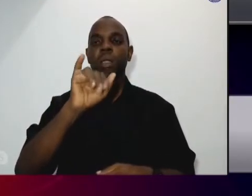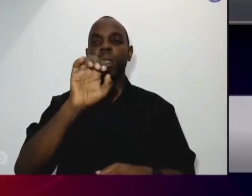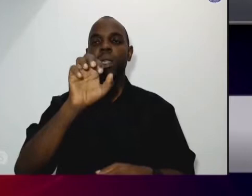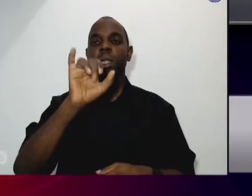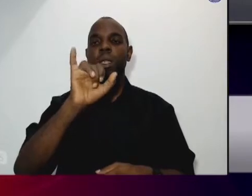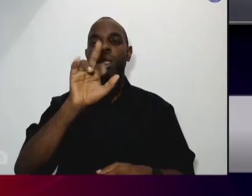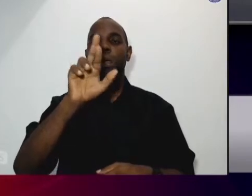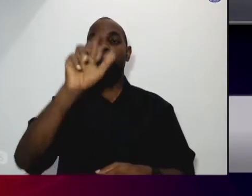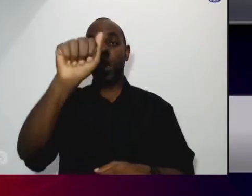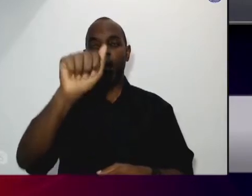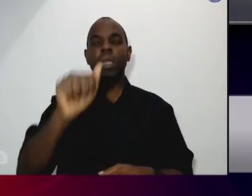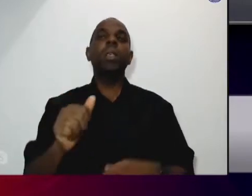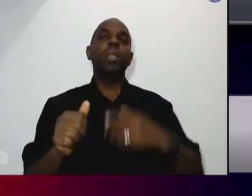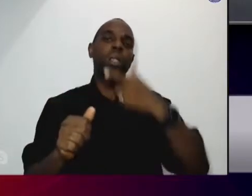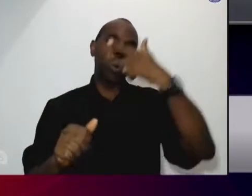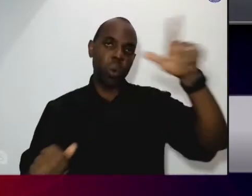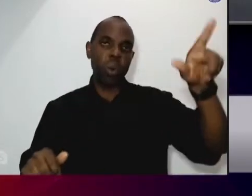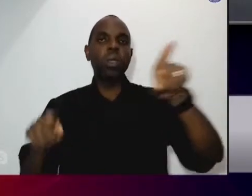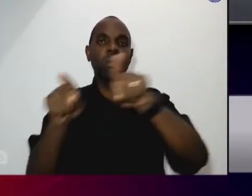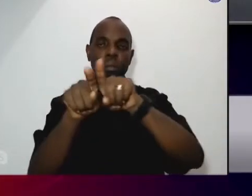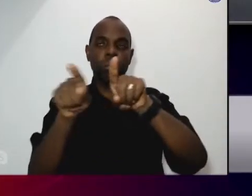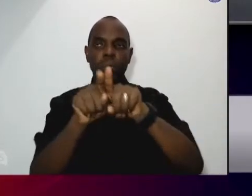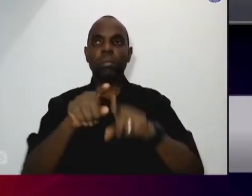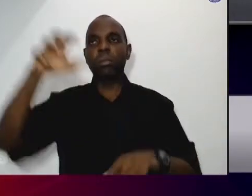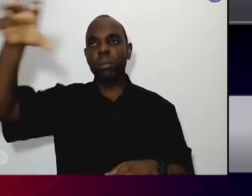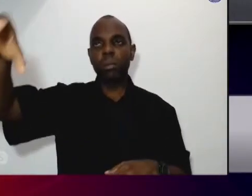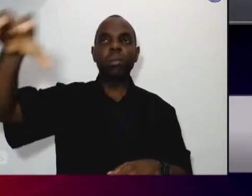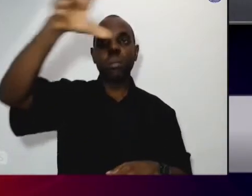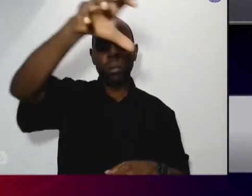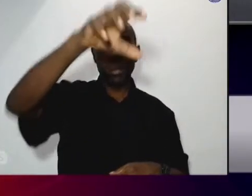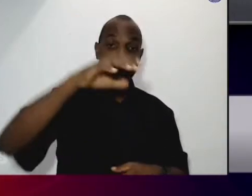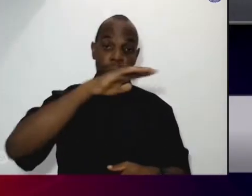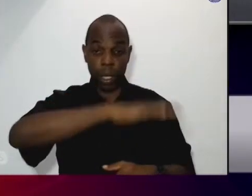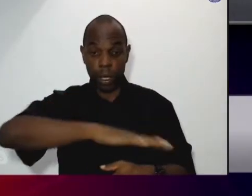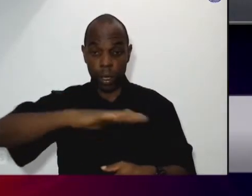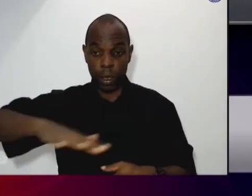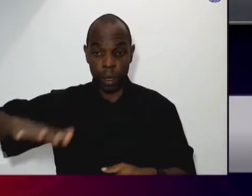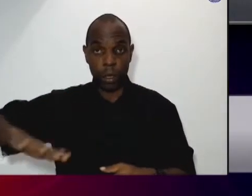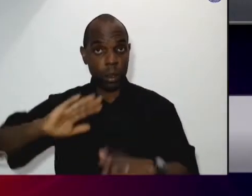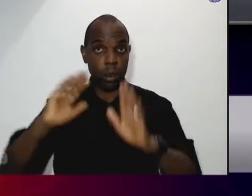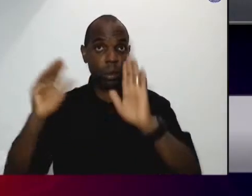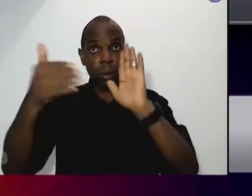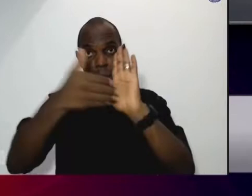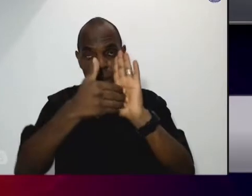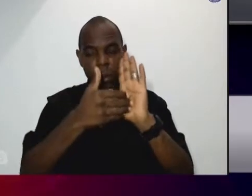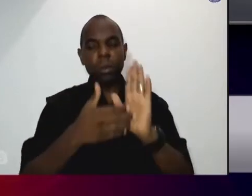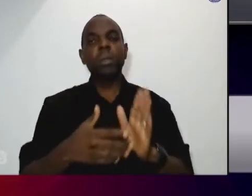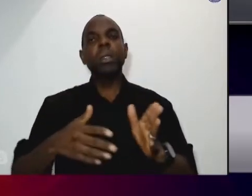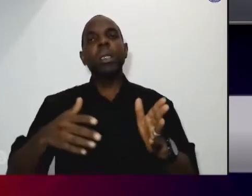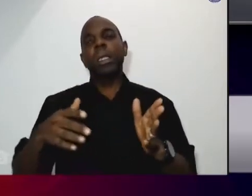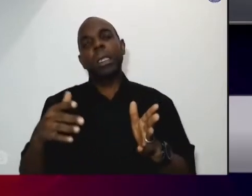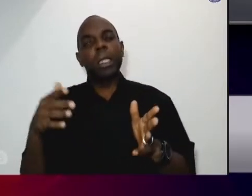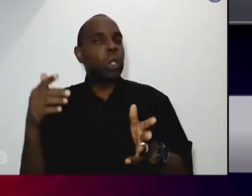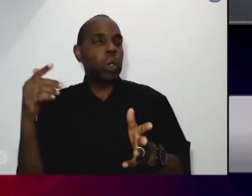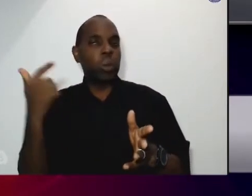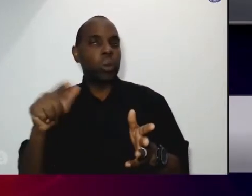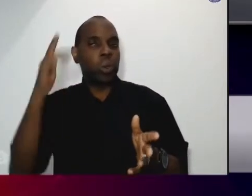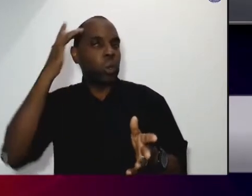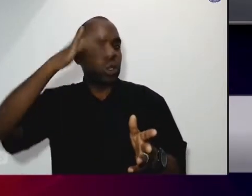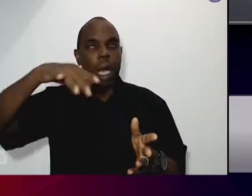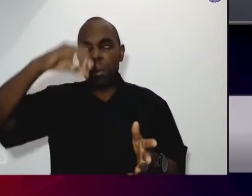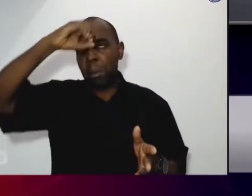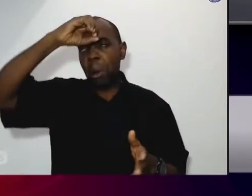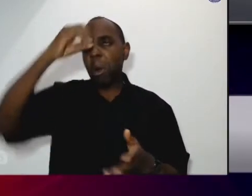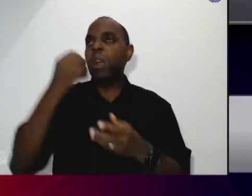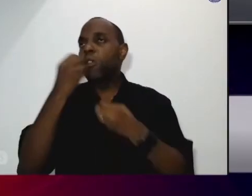de Rubião Júnior. E com essas crianças que às vezes têm desprovida de informação e com dificuldade